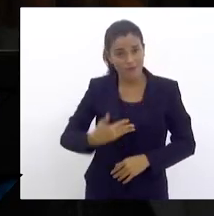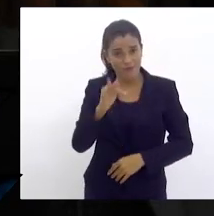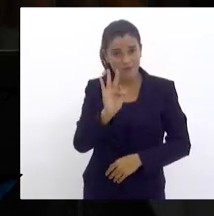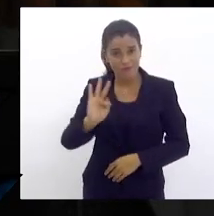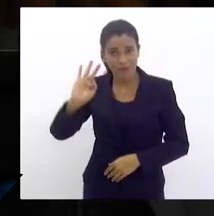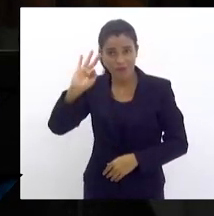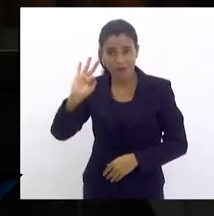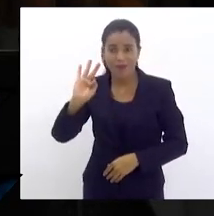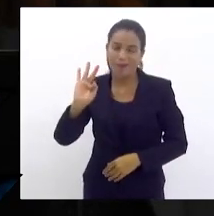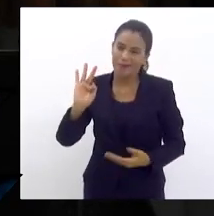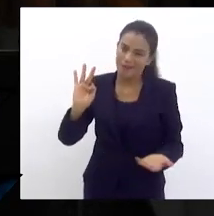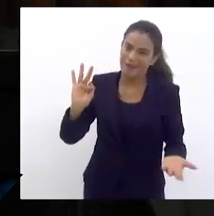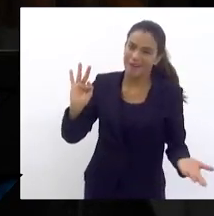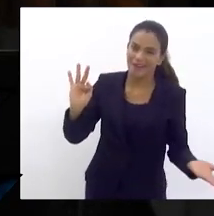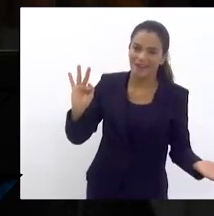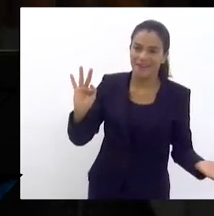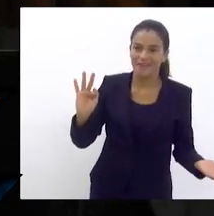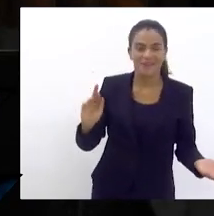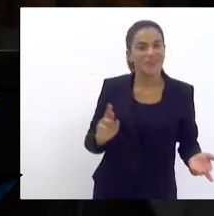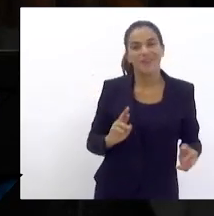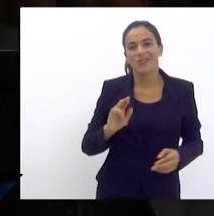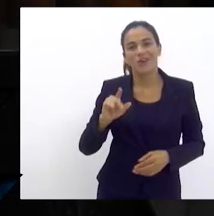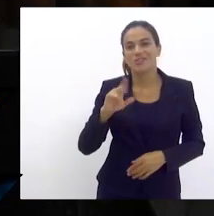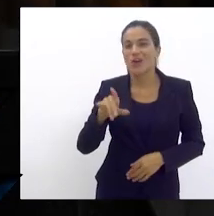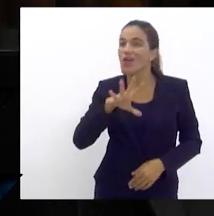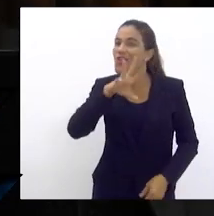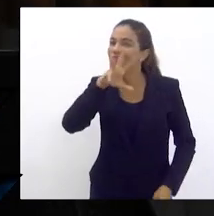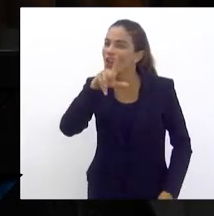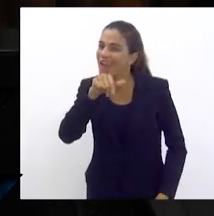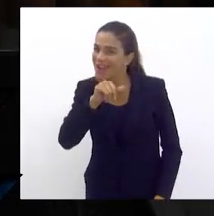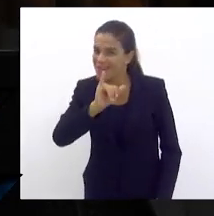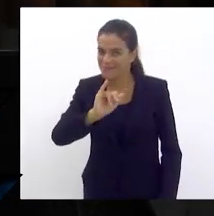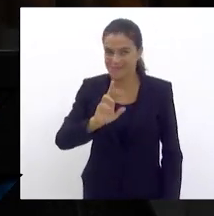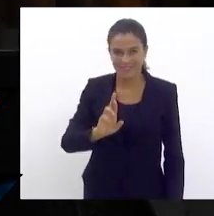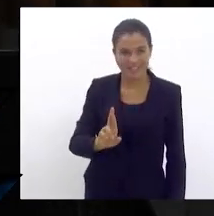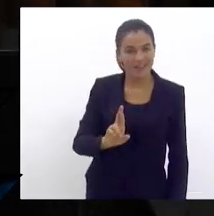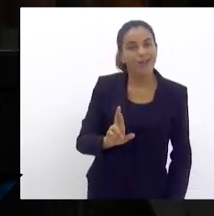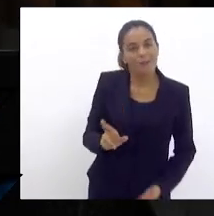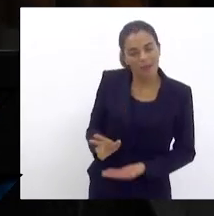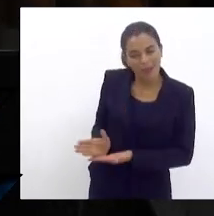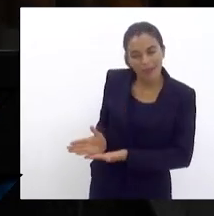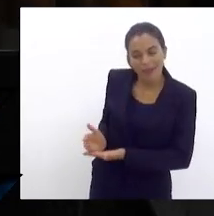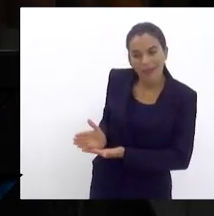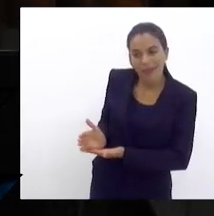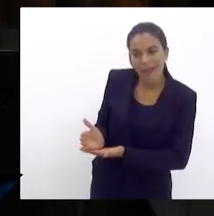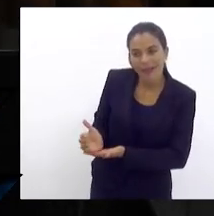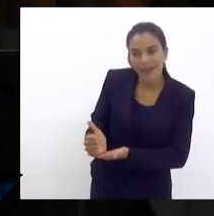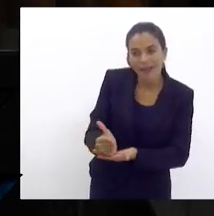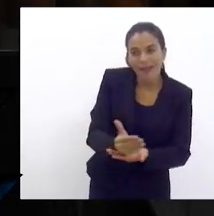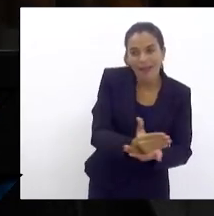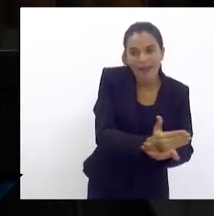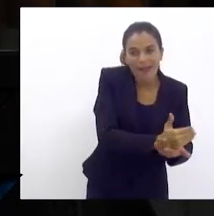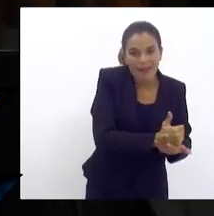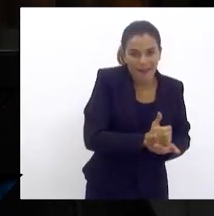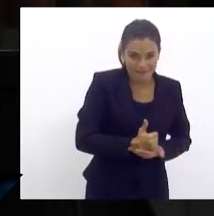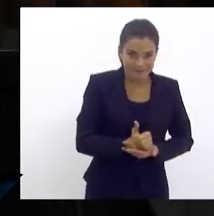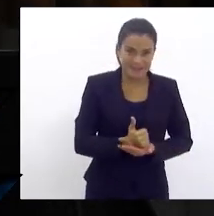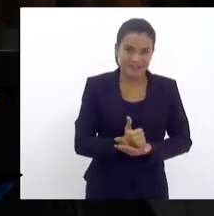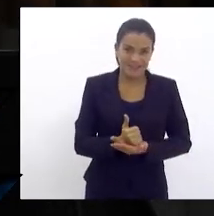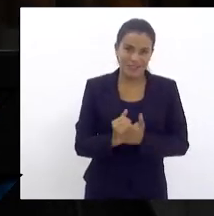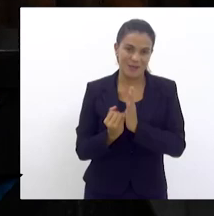parte de leão não é só no imposto de renda, não. É na arrecadação inteira do nosso país.